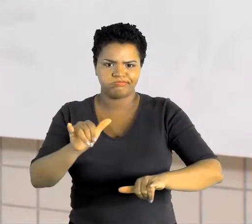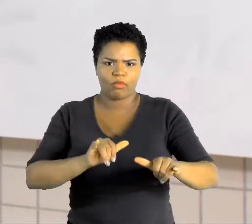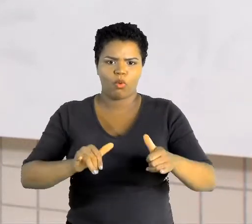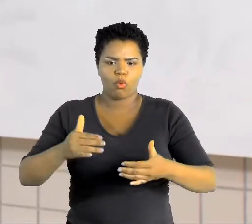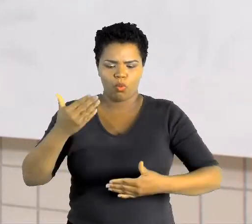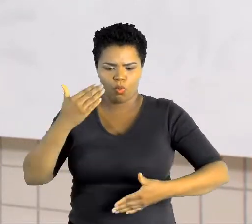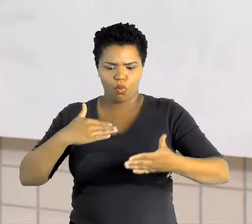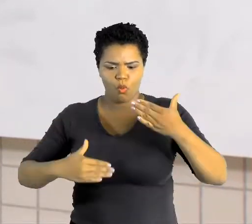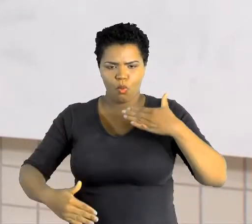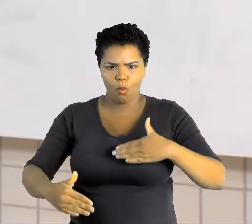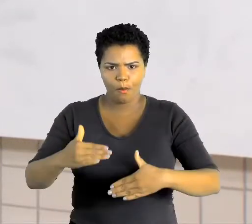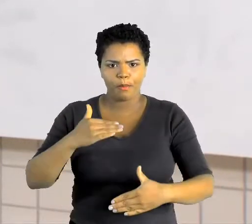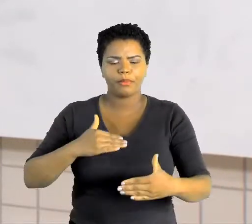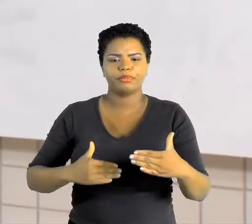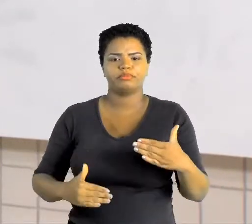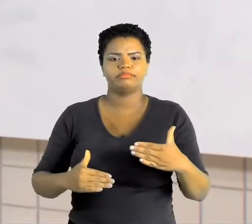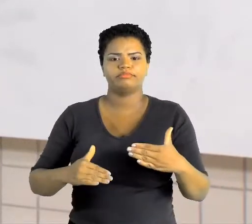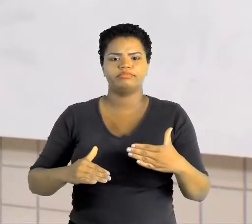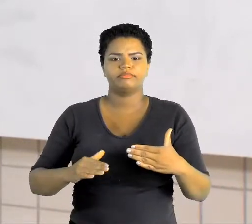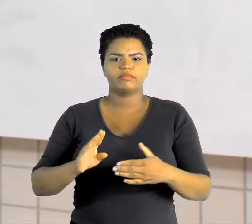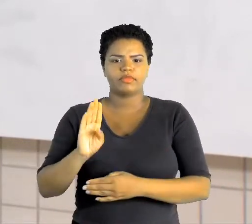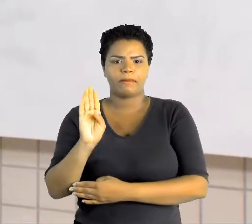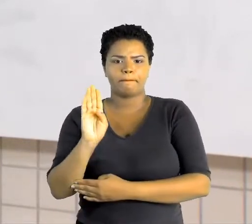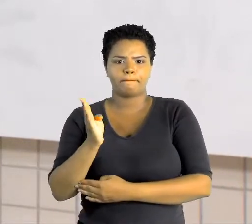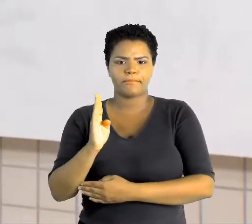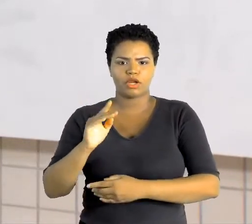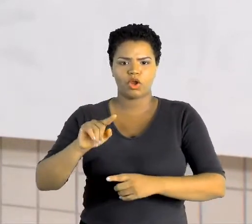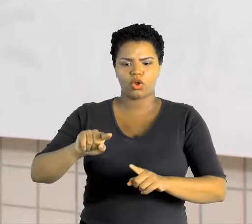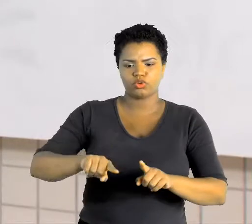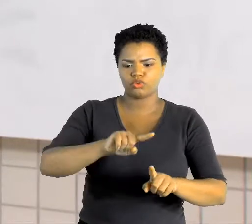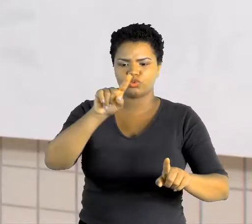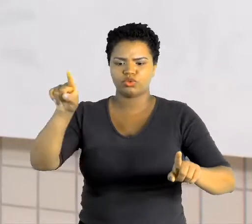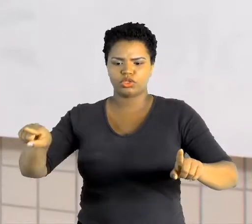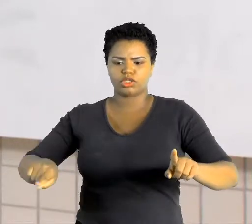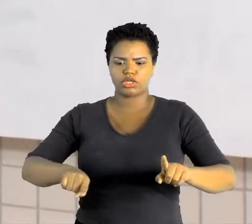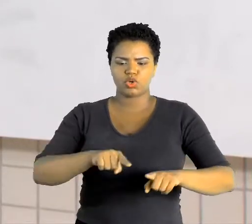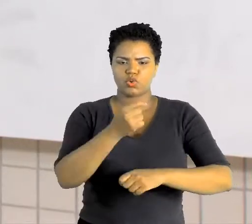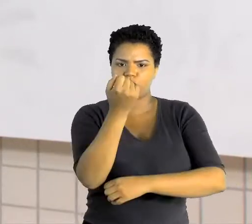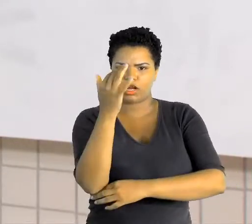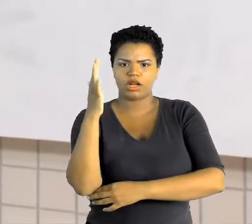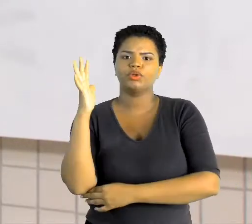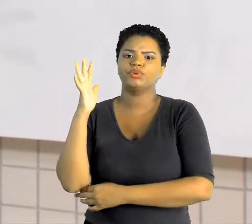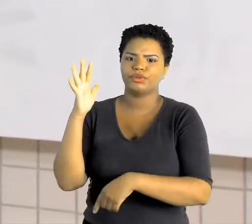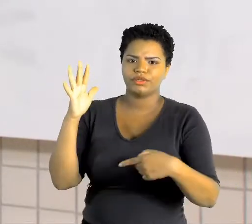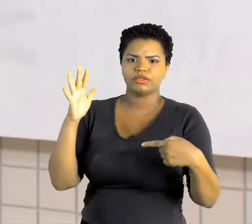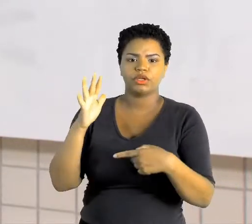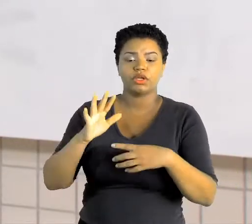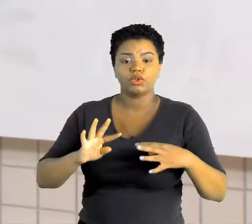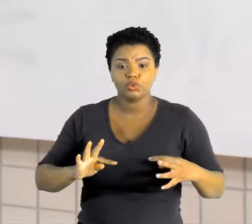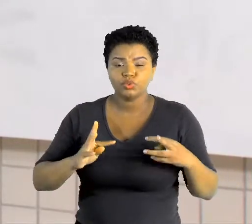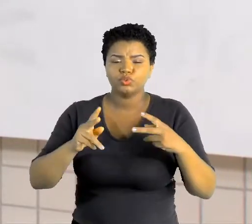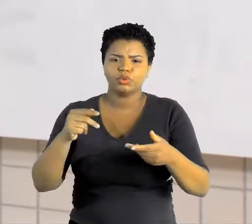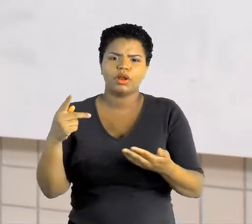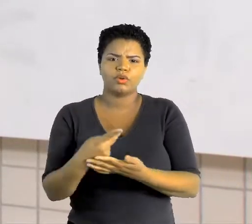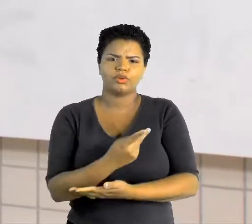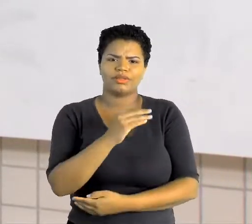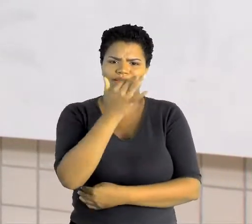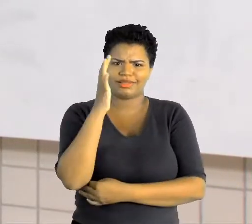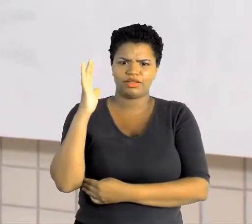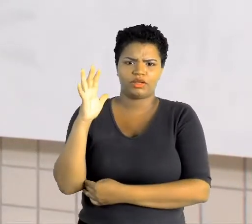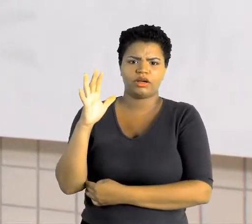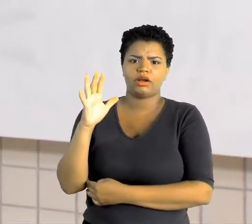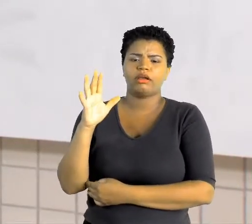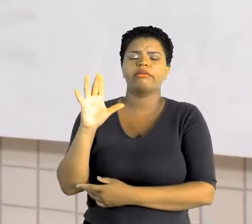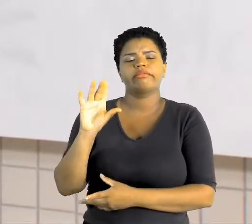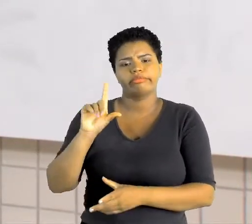corpo, nos ciclos biológicos da natureza. Então tudo o que acontece na natureza, a maioria das coisas, elas envolvem